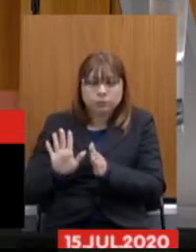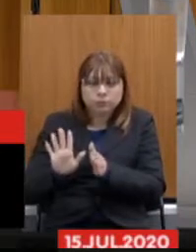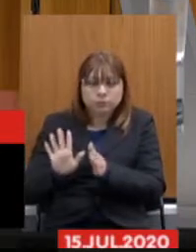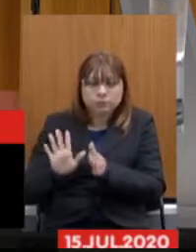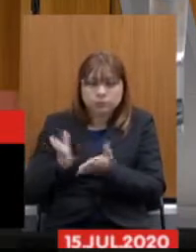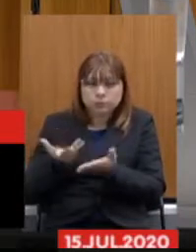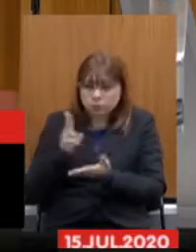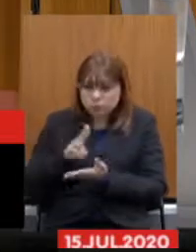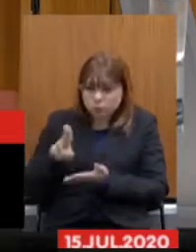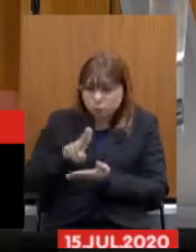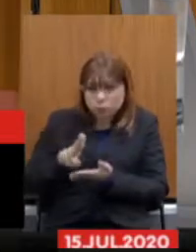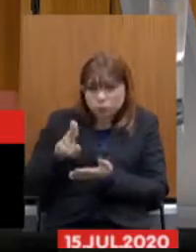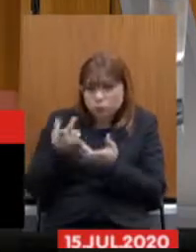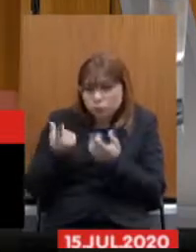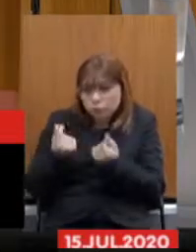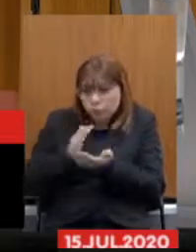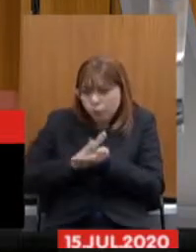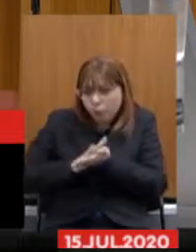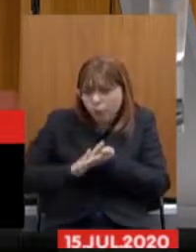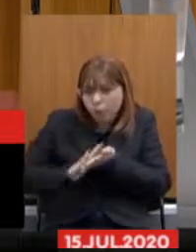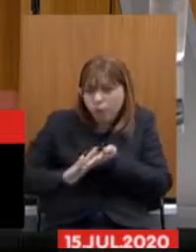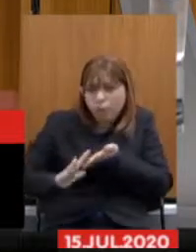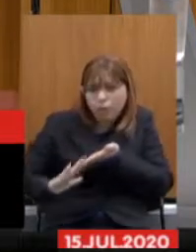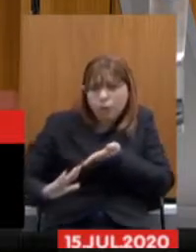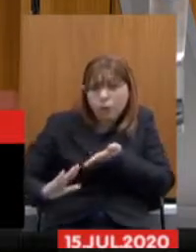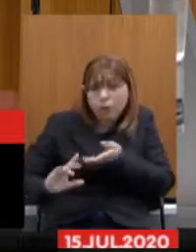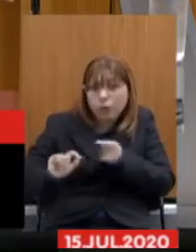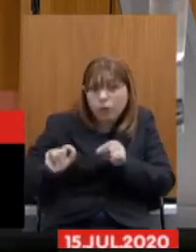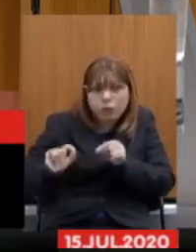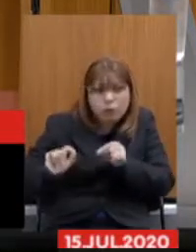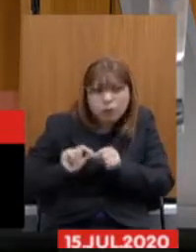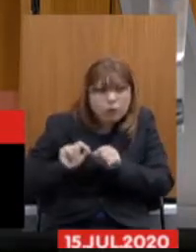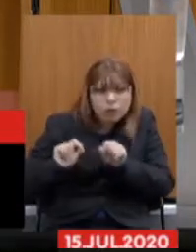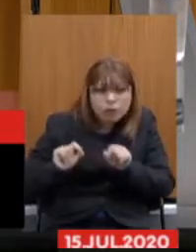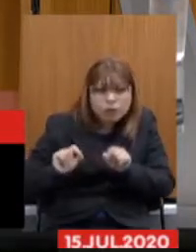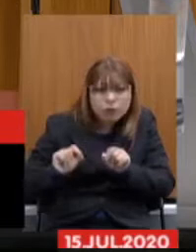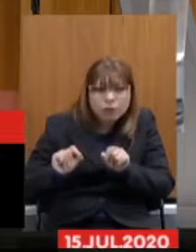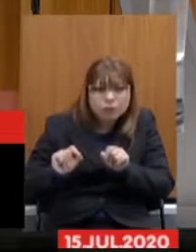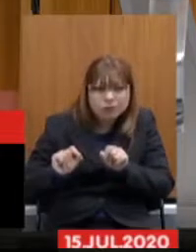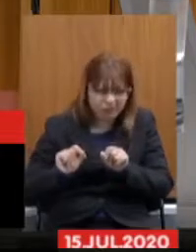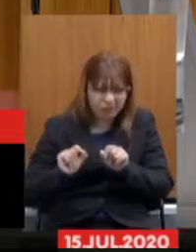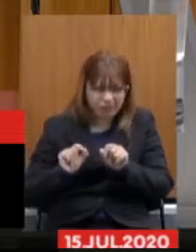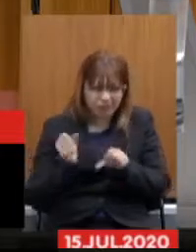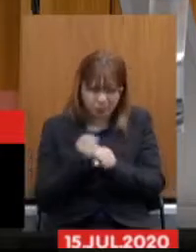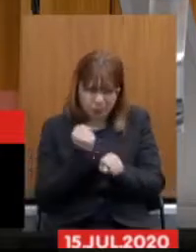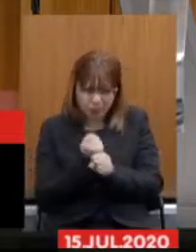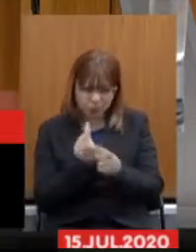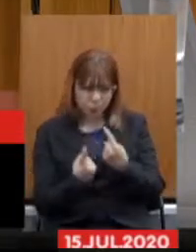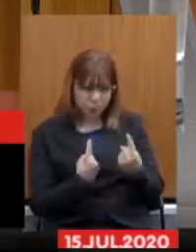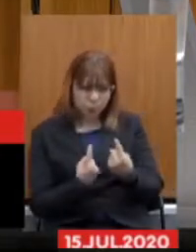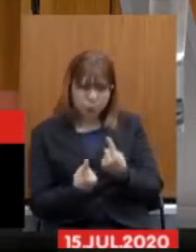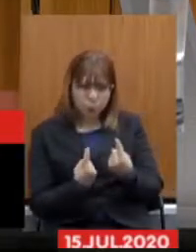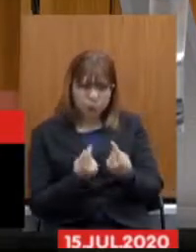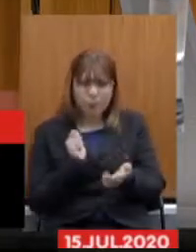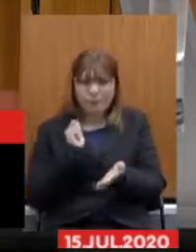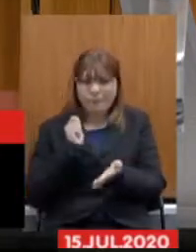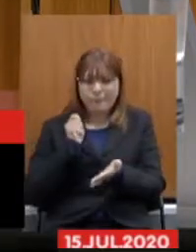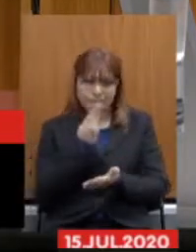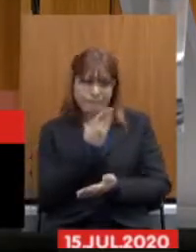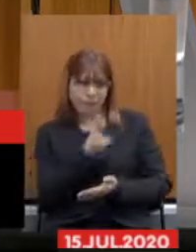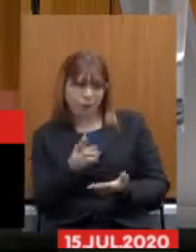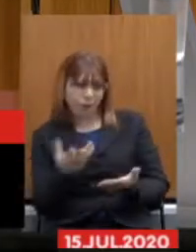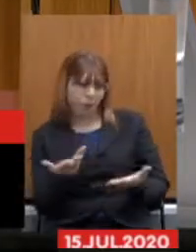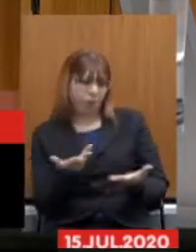usa esse recurso para para o que? foi dito aqui construir estrada pagar outras atividades que